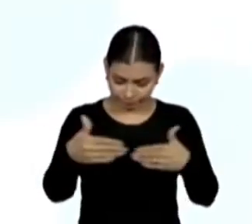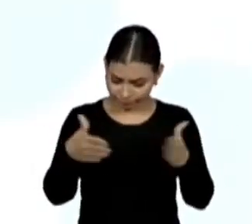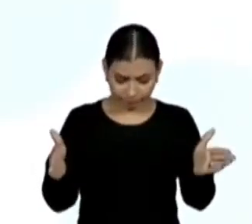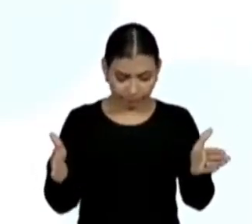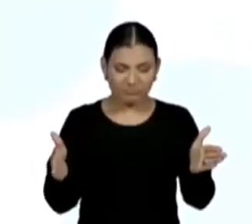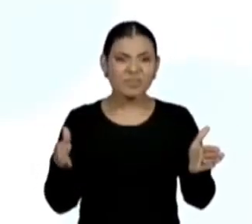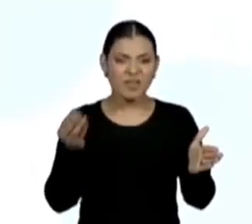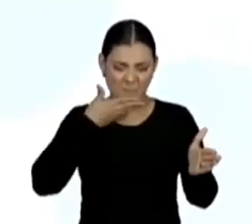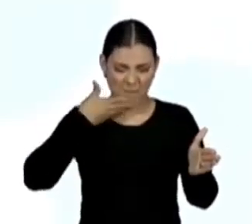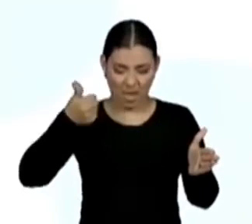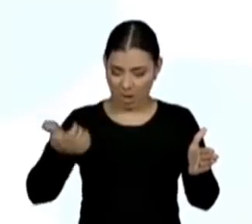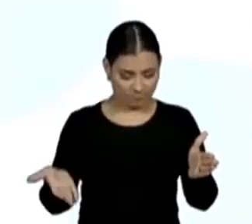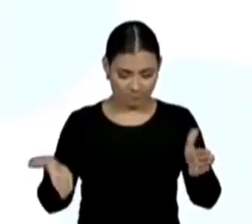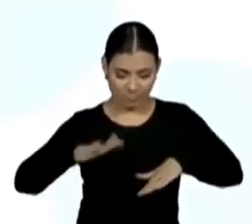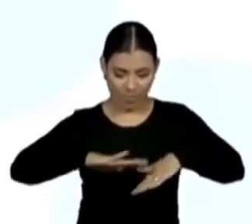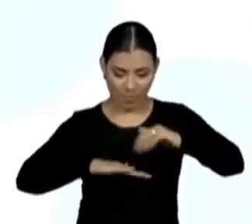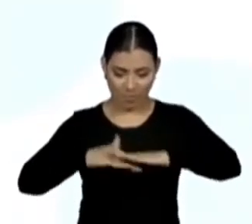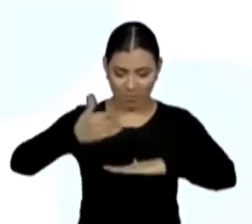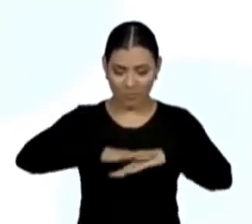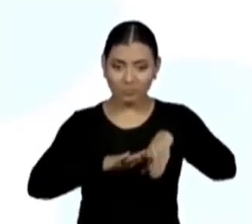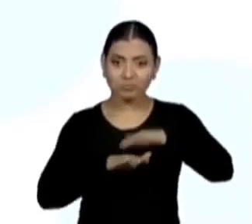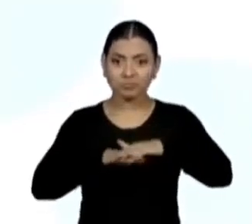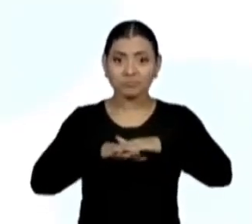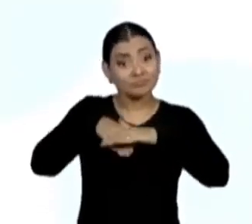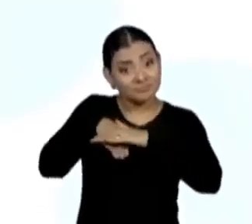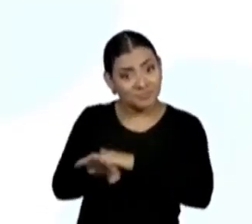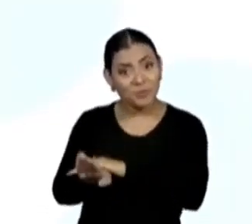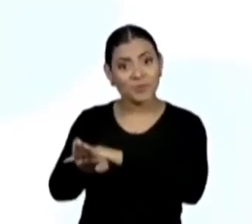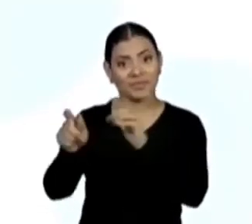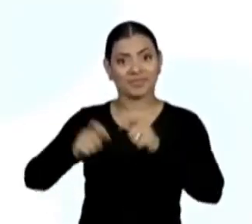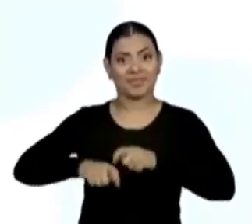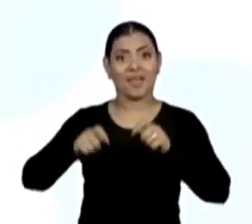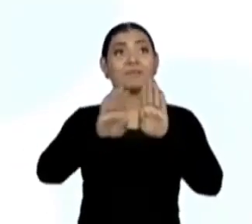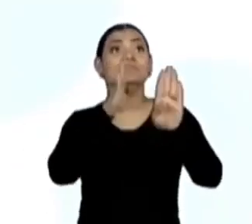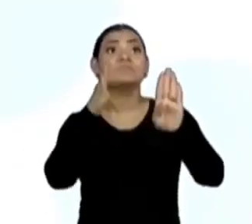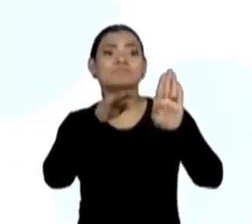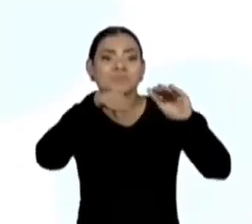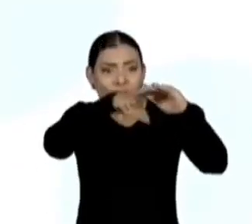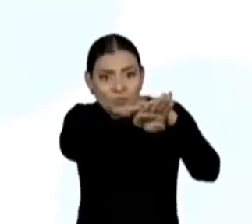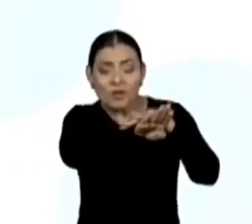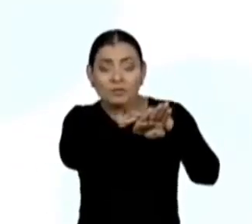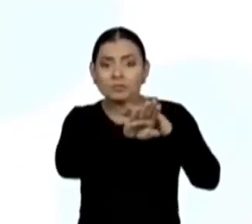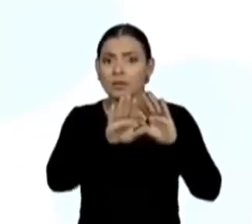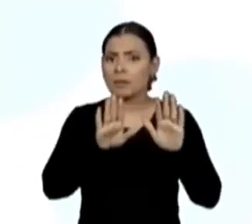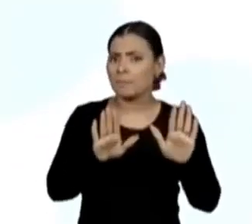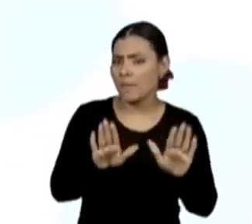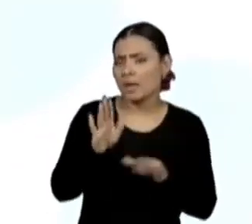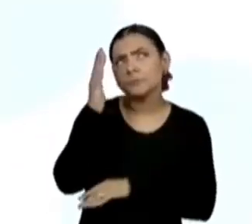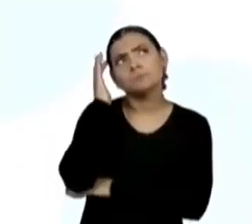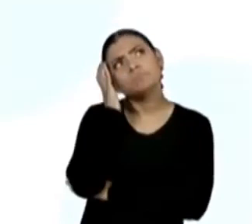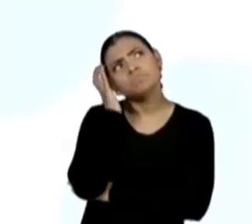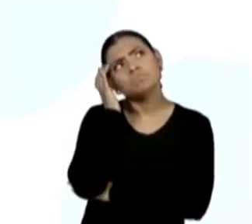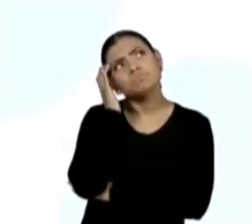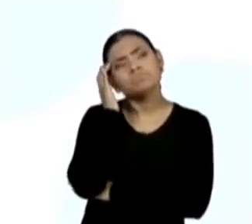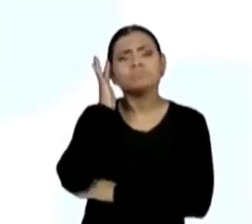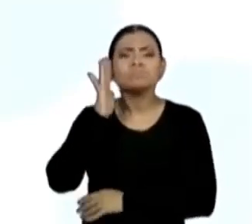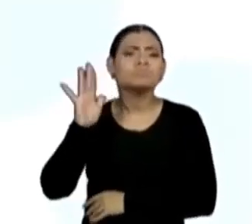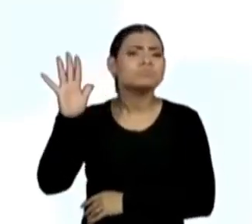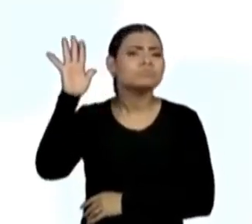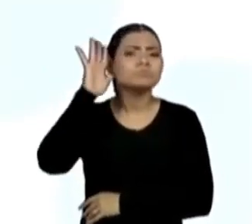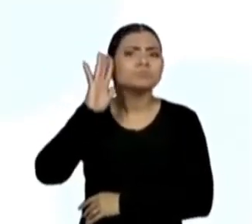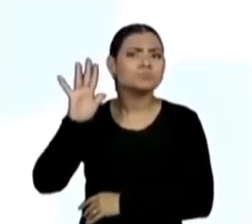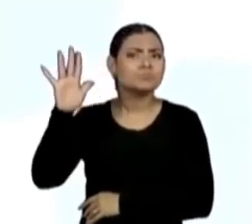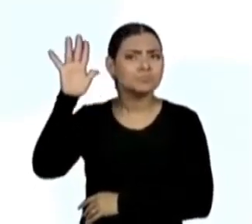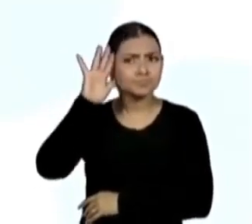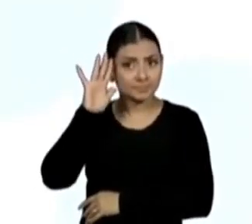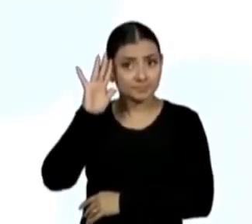desmontar a caixa para caber em seu armário. Ah, mas antes da gente seguir pensando na caixa, a